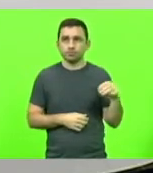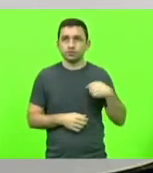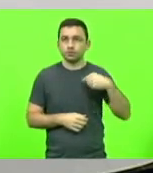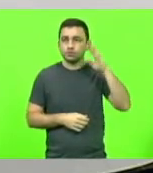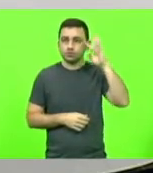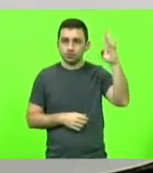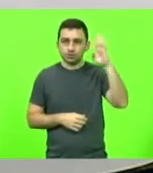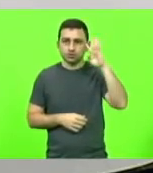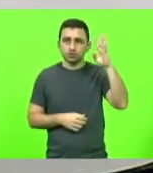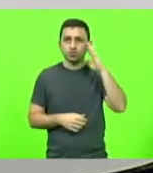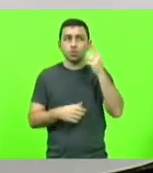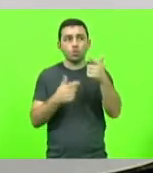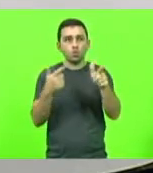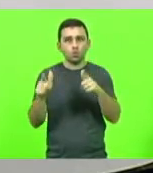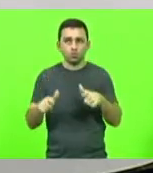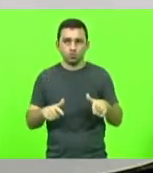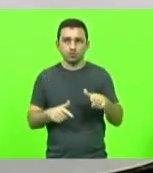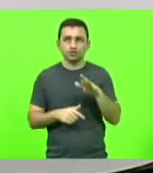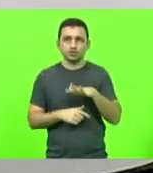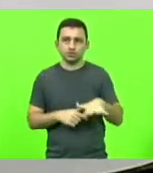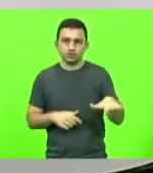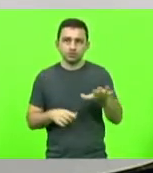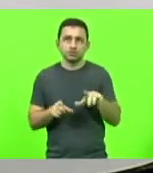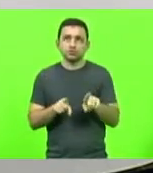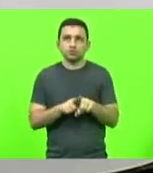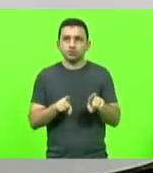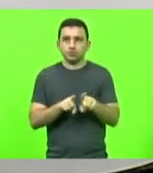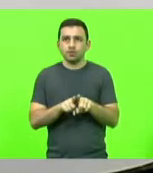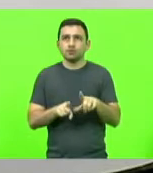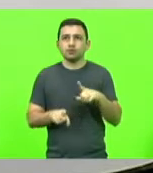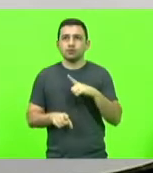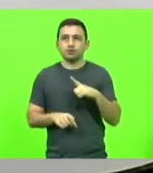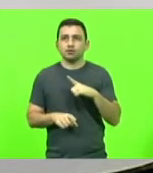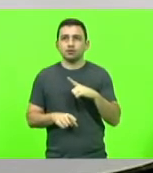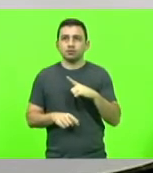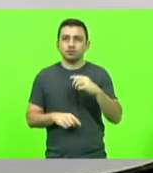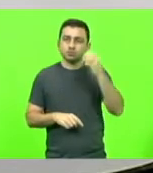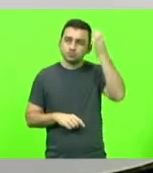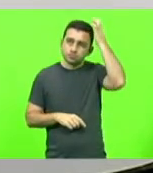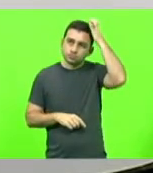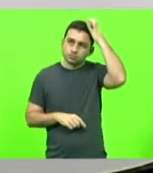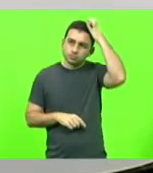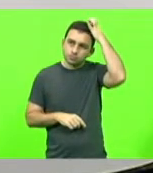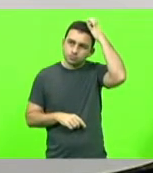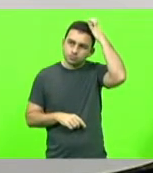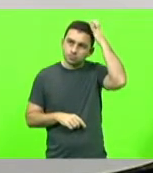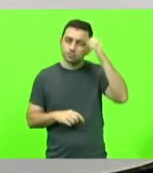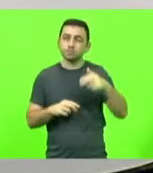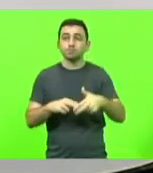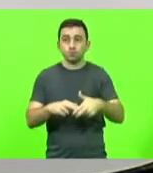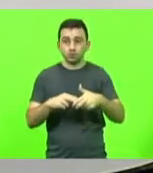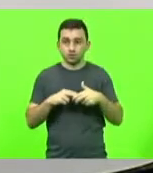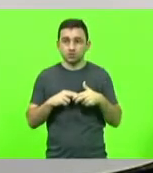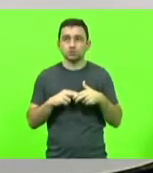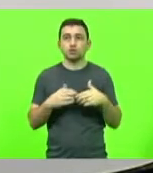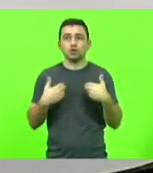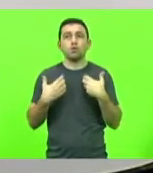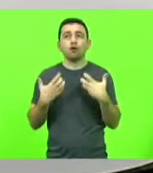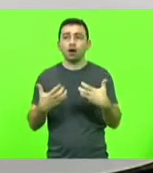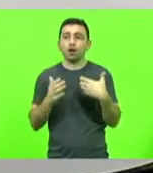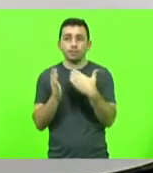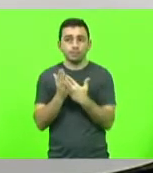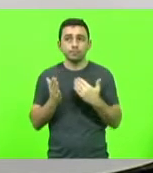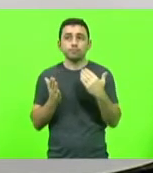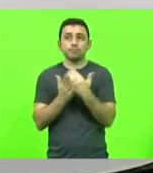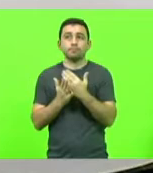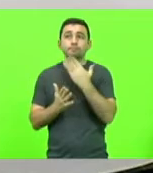regiões também devem seguir contempladas com esse redesenho. E, por isso, eu quero aqui, mais do que pedir, também